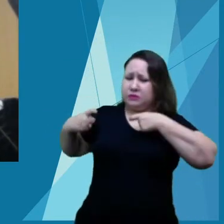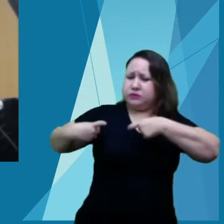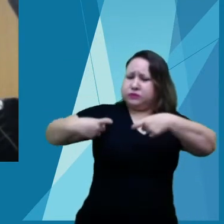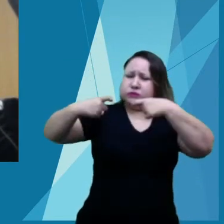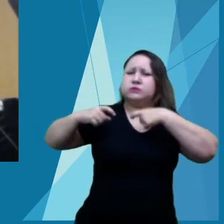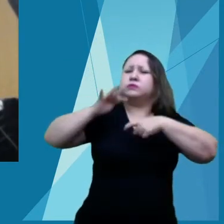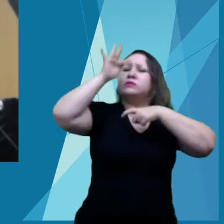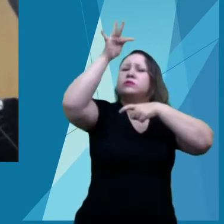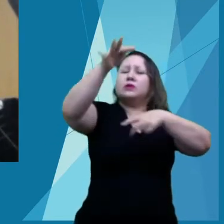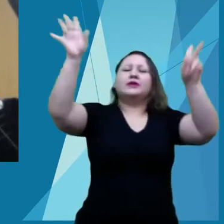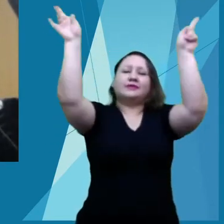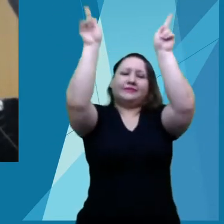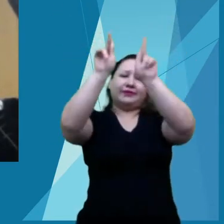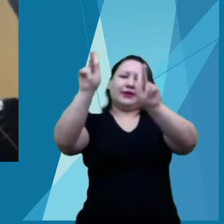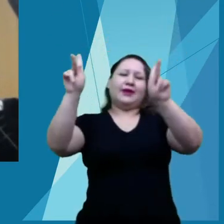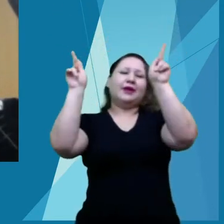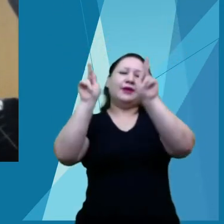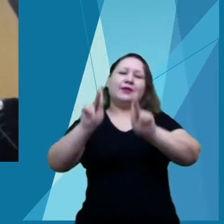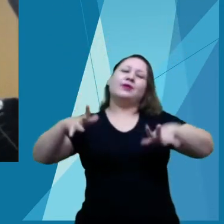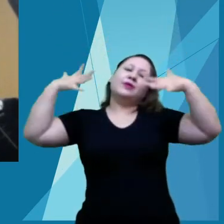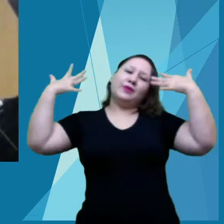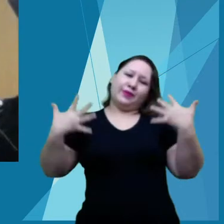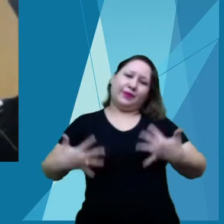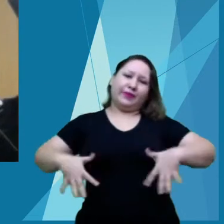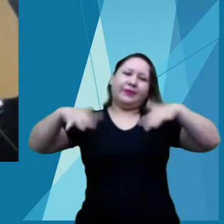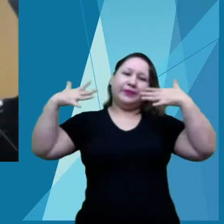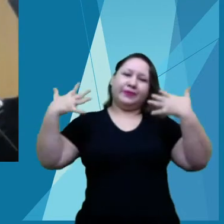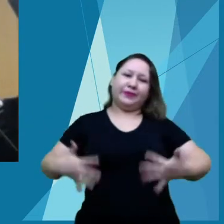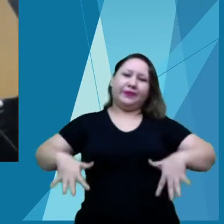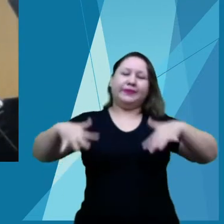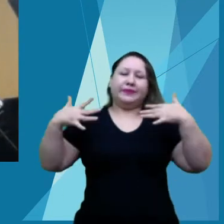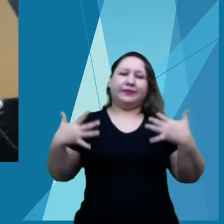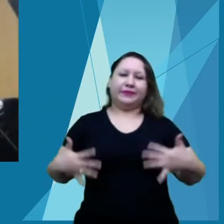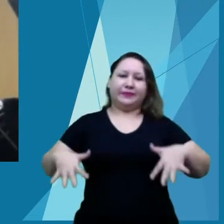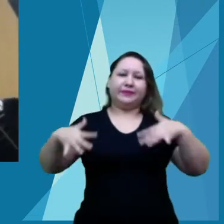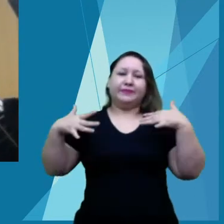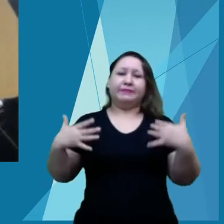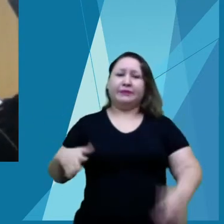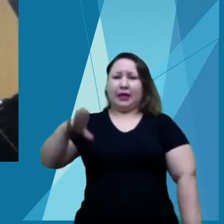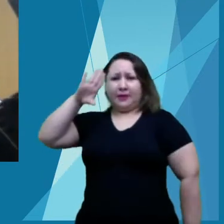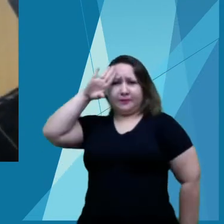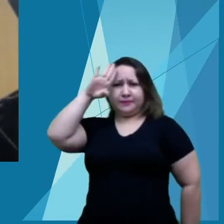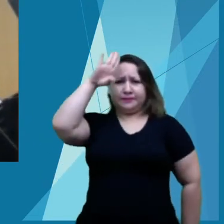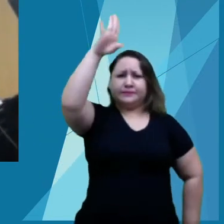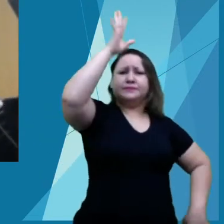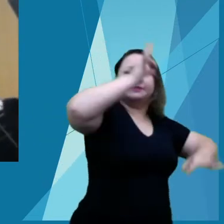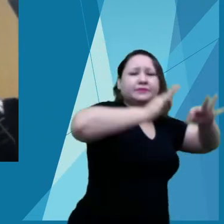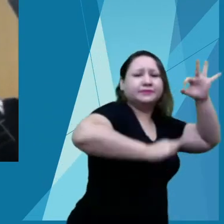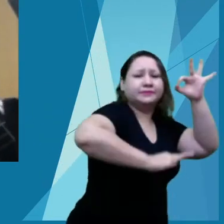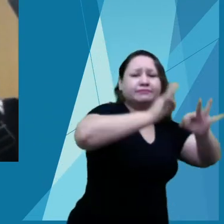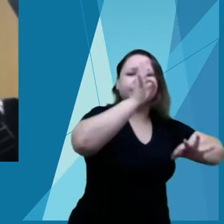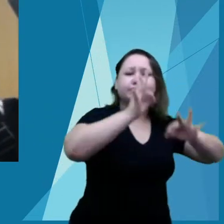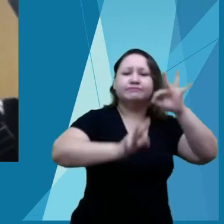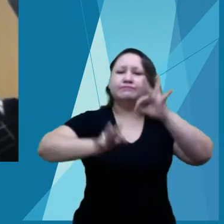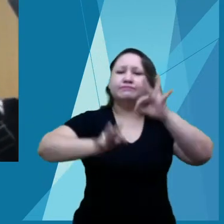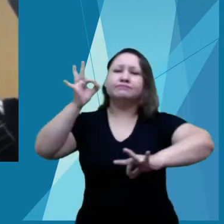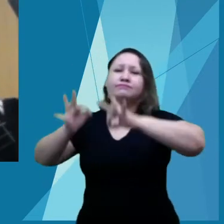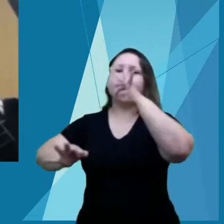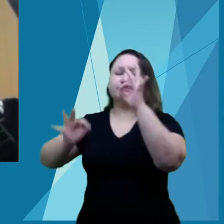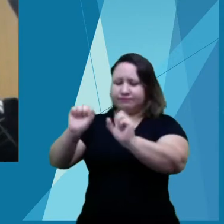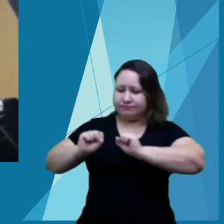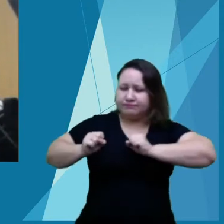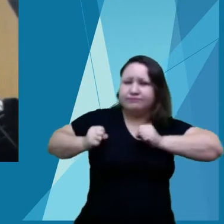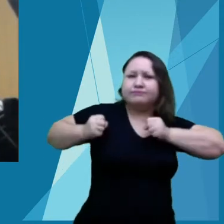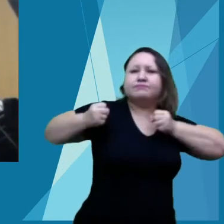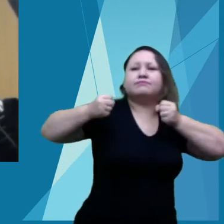verás que o filho teu não foge à luta, nem teme quem te adore a